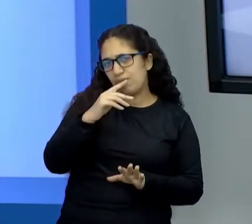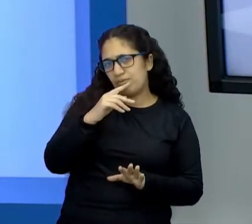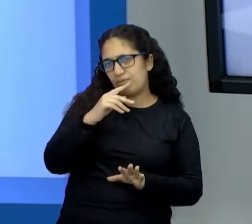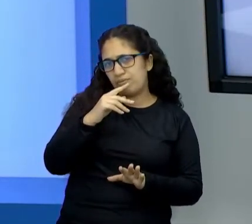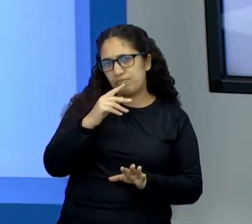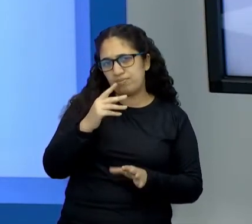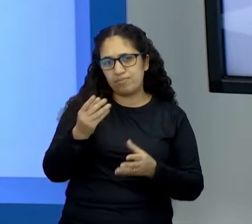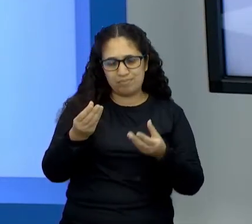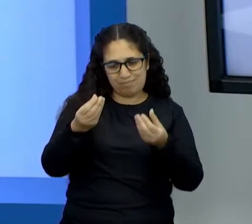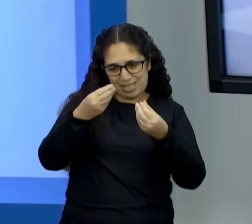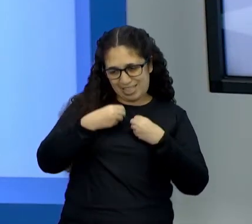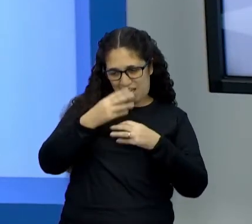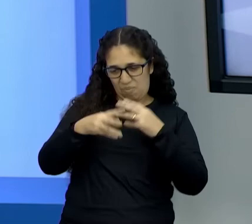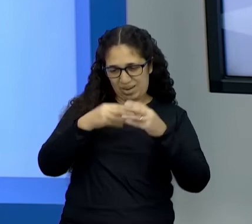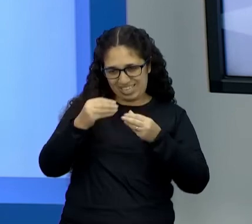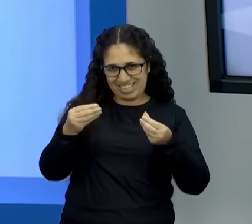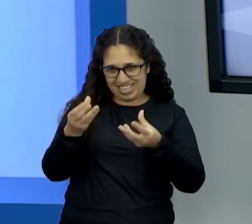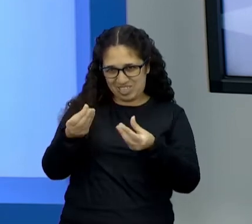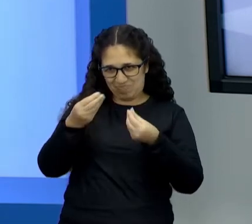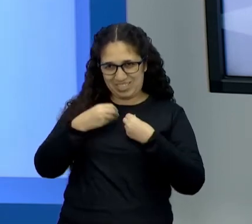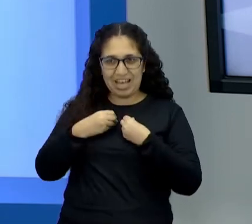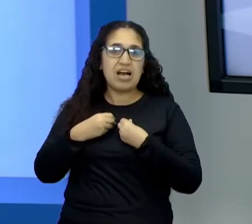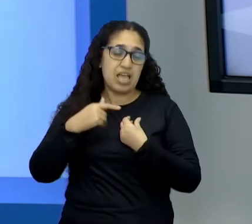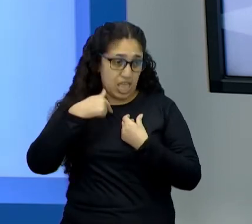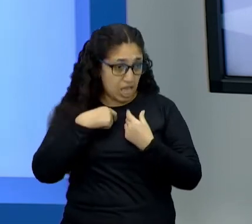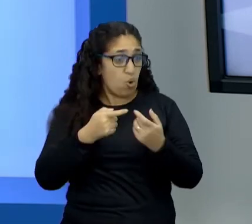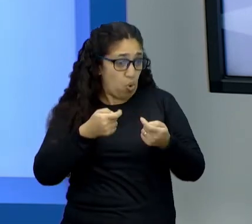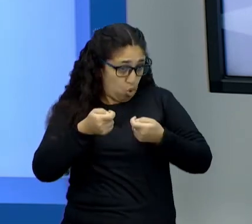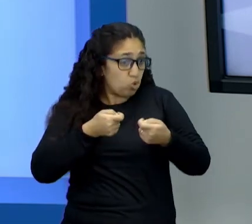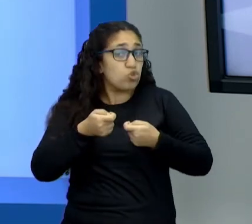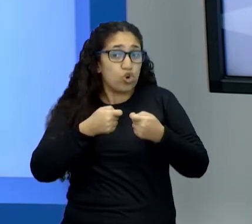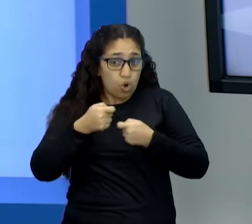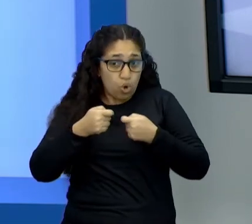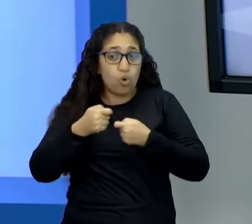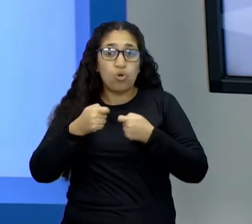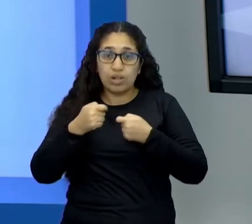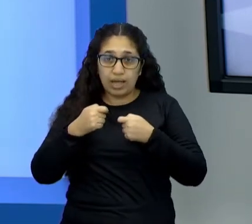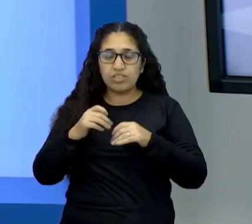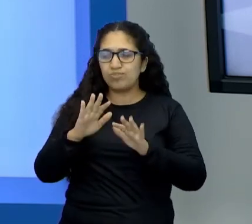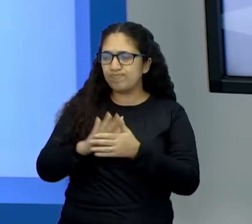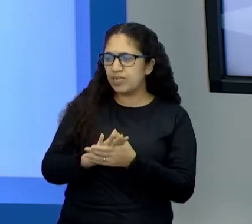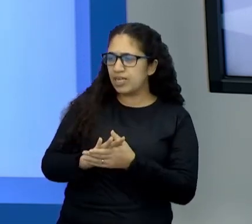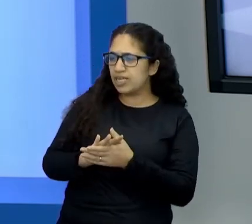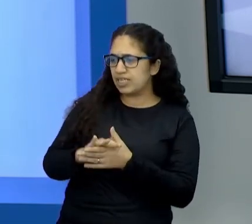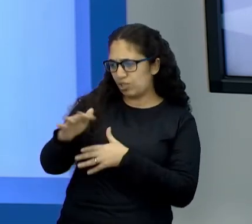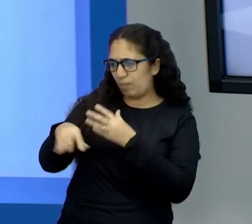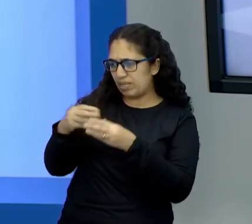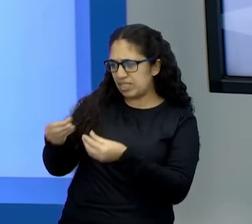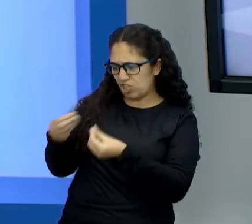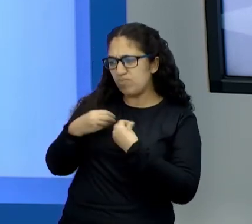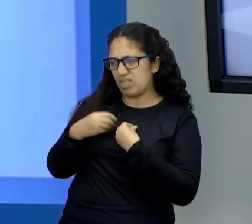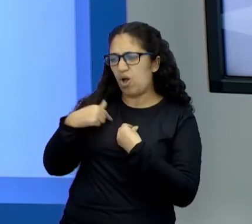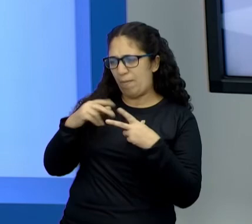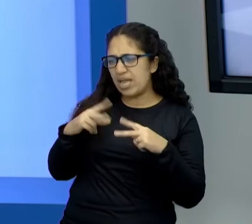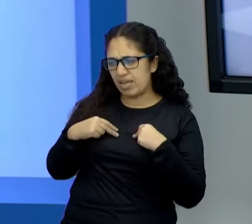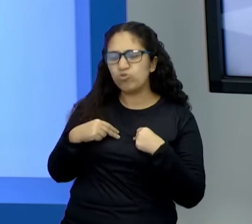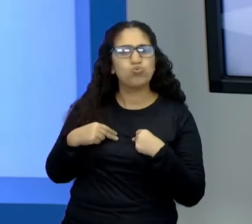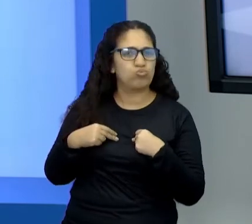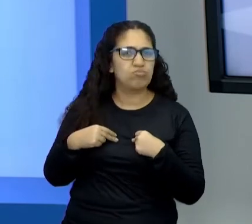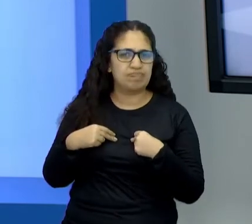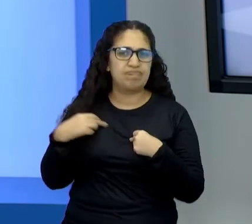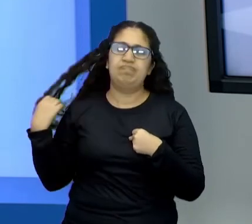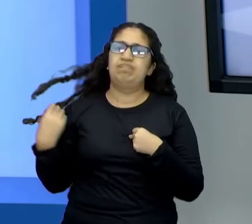dar um mimo. Isso. Eu sou muito controlada mesmo. Mas, às eu falo assim, não, eu vou me dar esse mimo porque eu mereço. É.